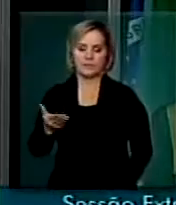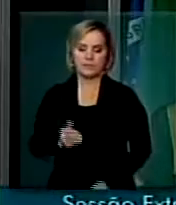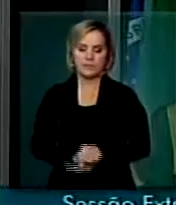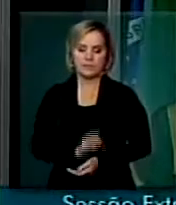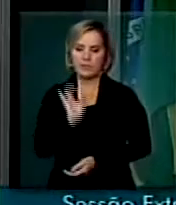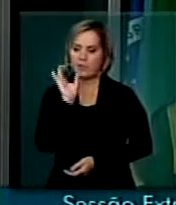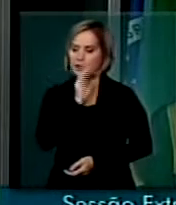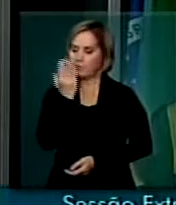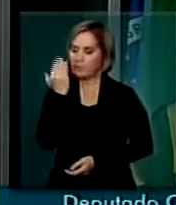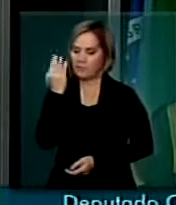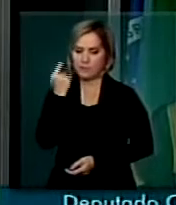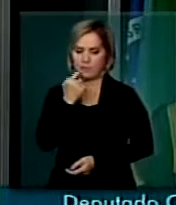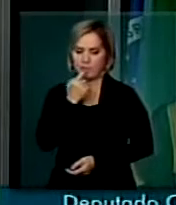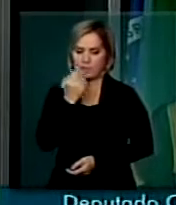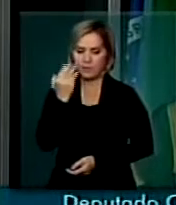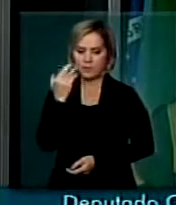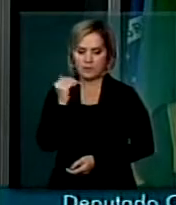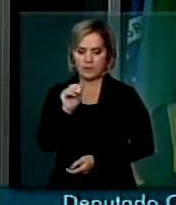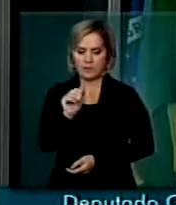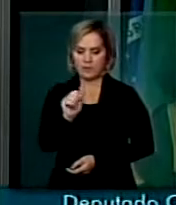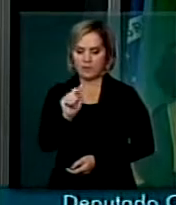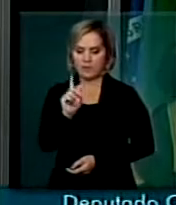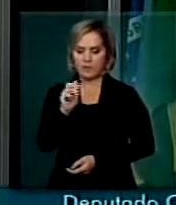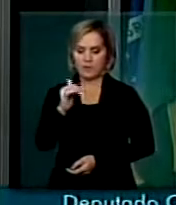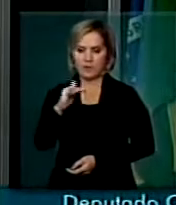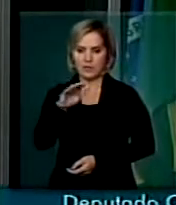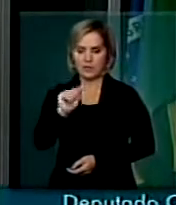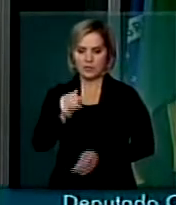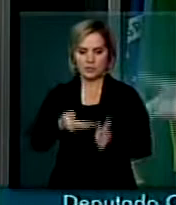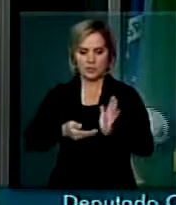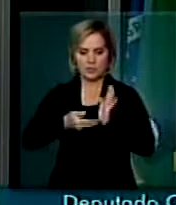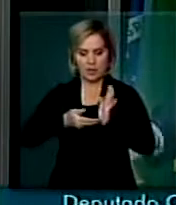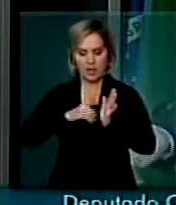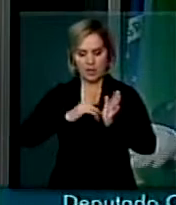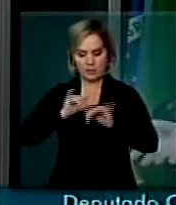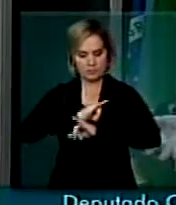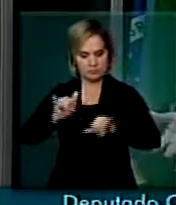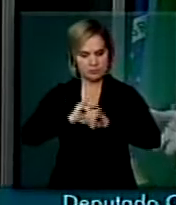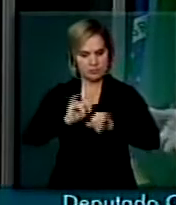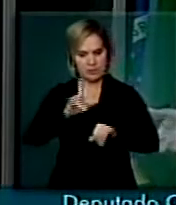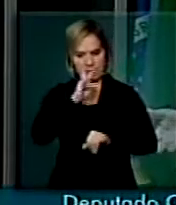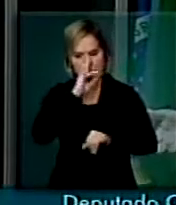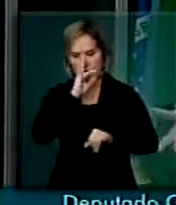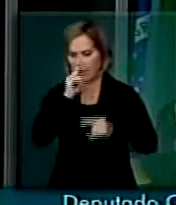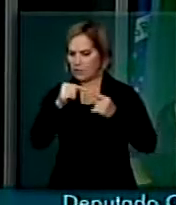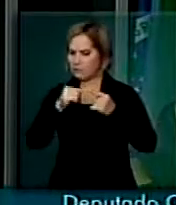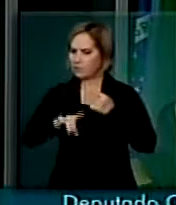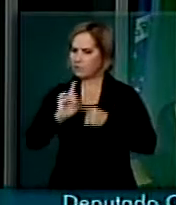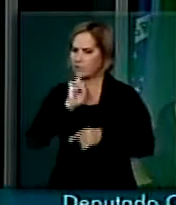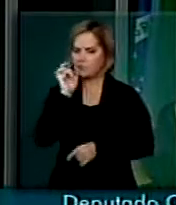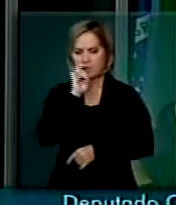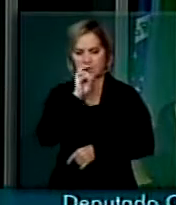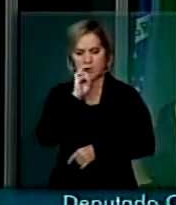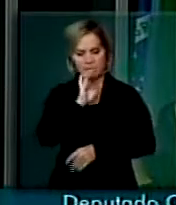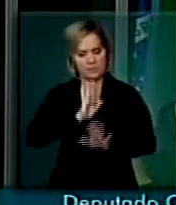recentemente aqui na Agência Câmara publicou uma notícia que essa notícia na verdade não procede e isso prejudica